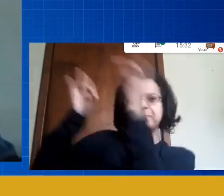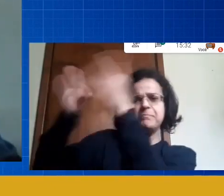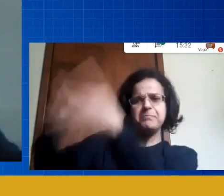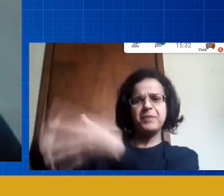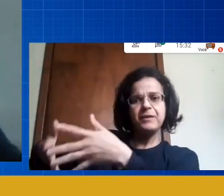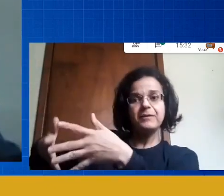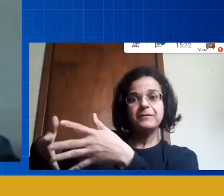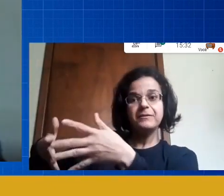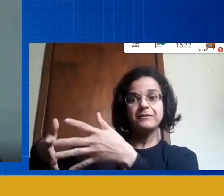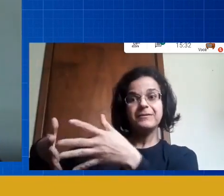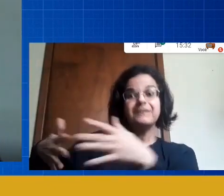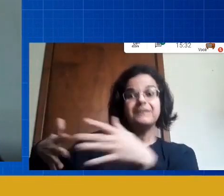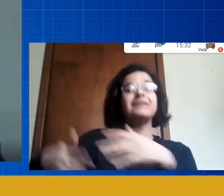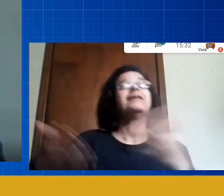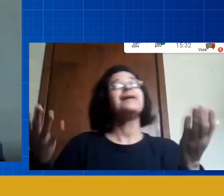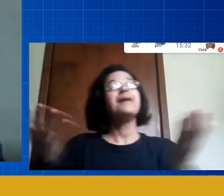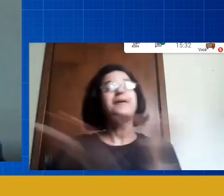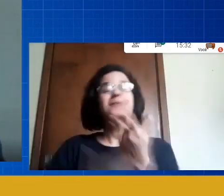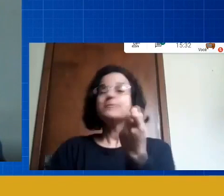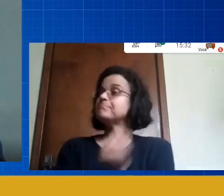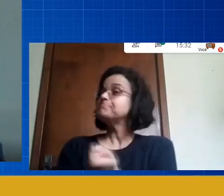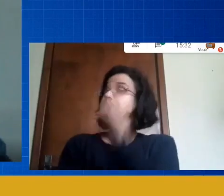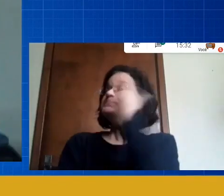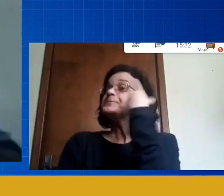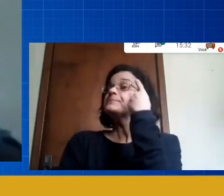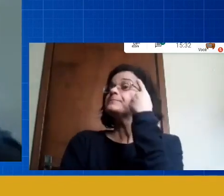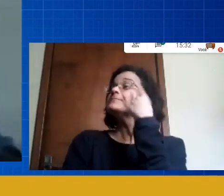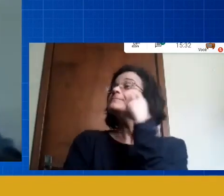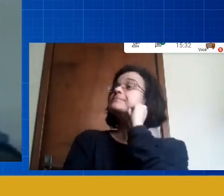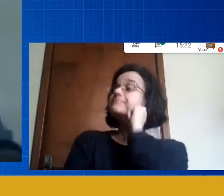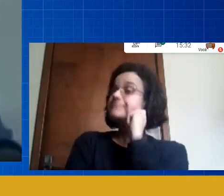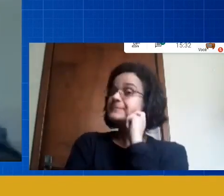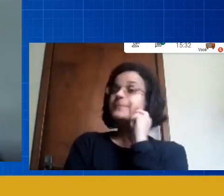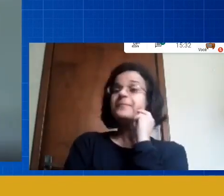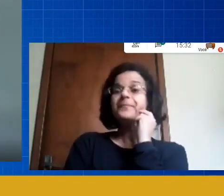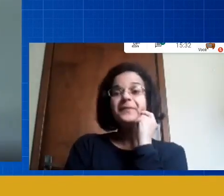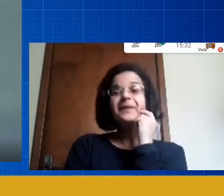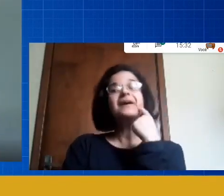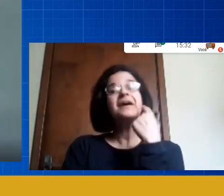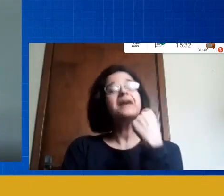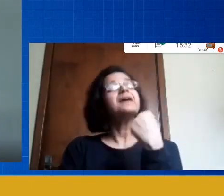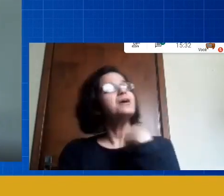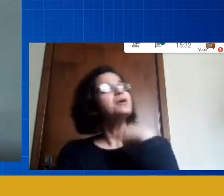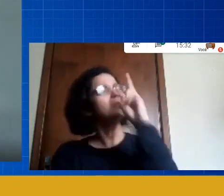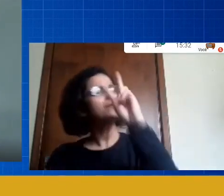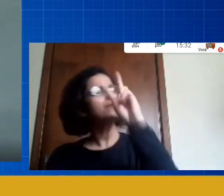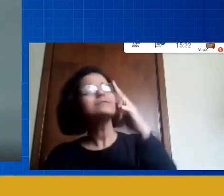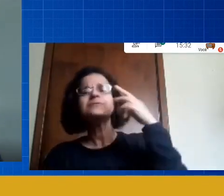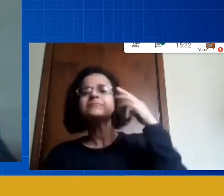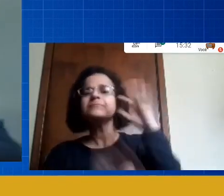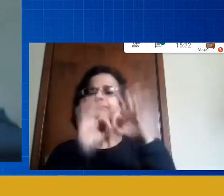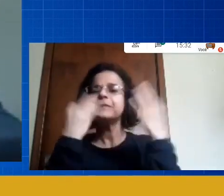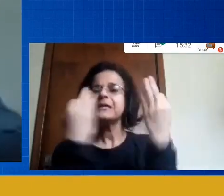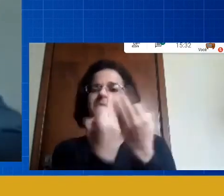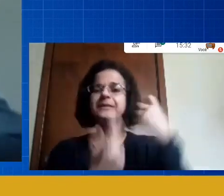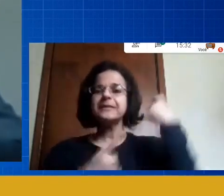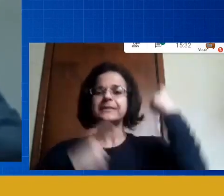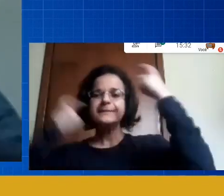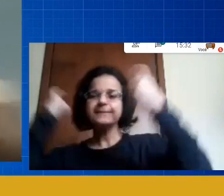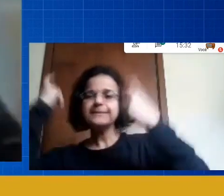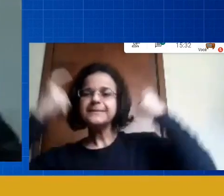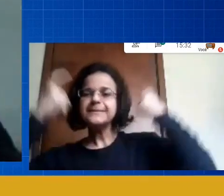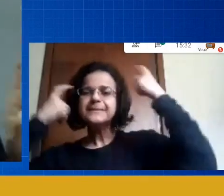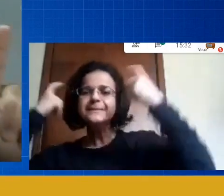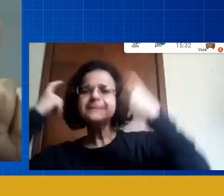olha acendeu uma luzinha eu estou vendo um monte de pais preocupados eu estou vendo